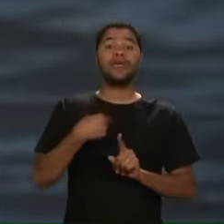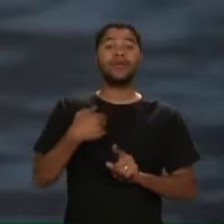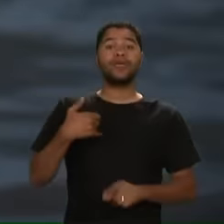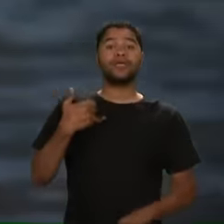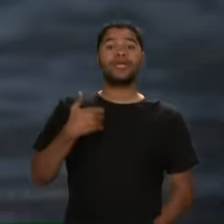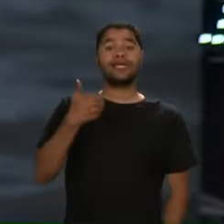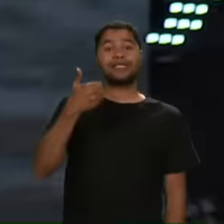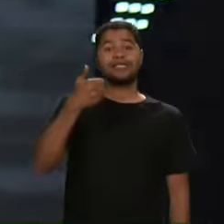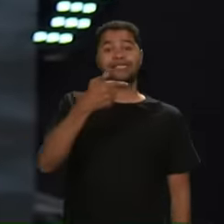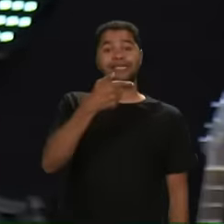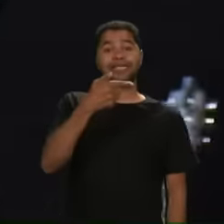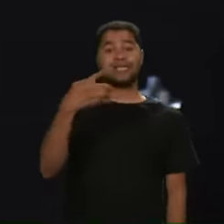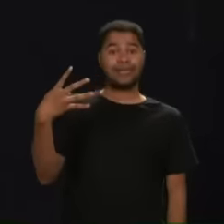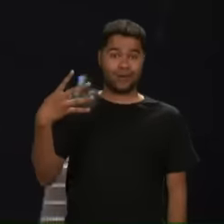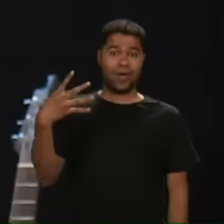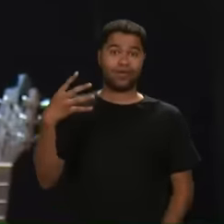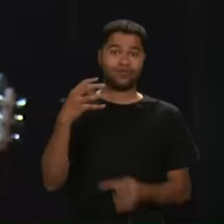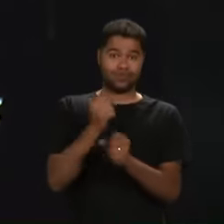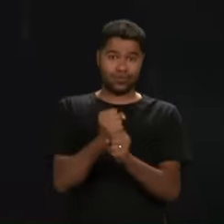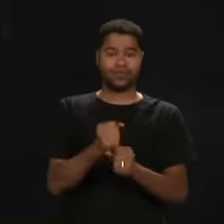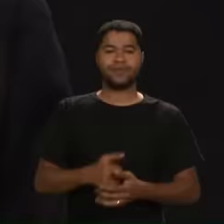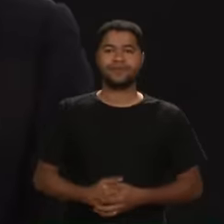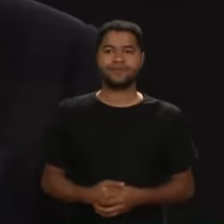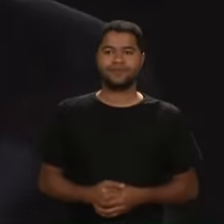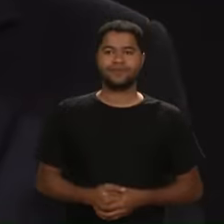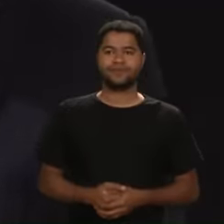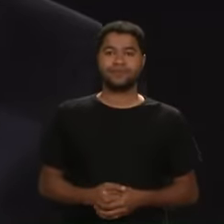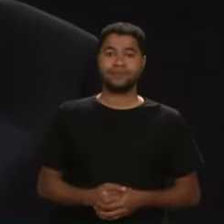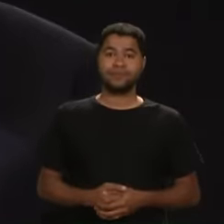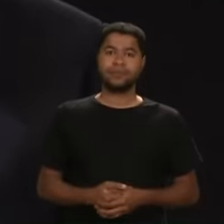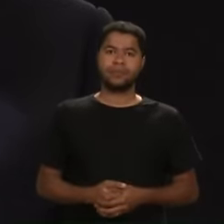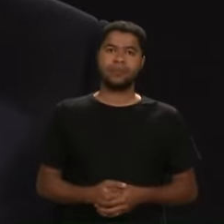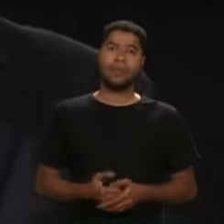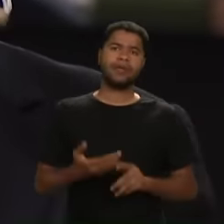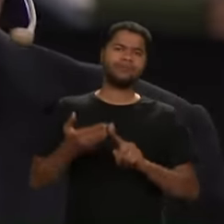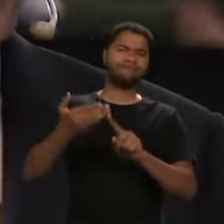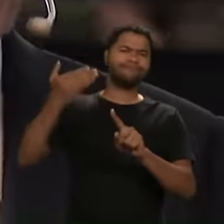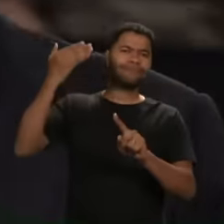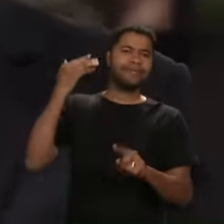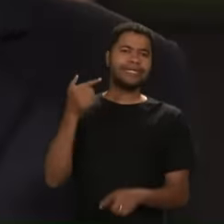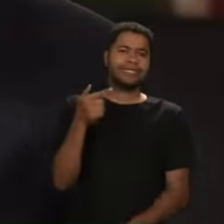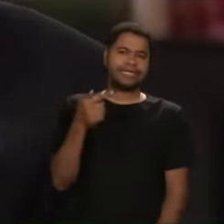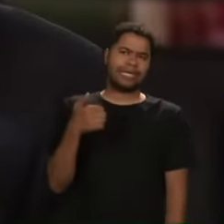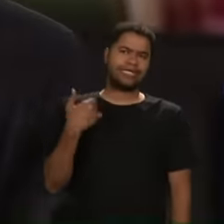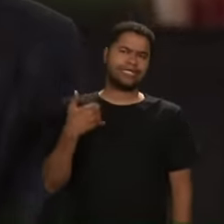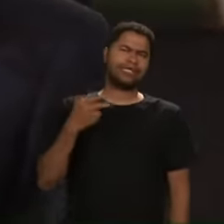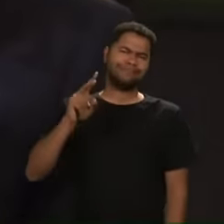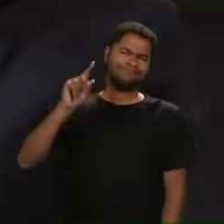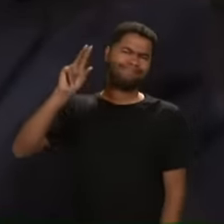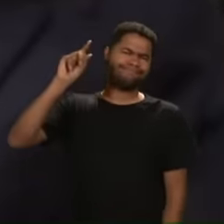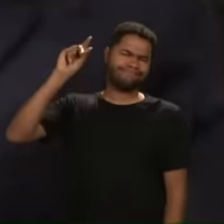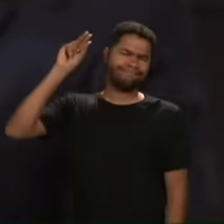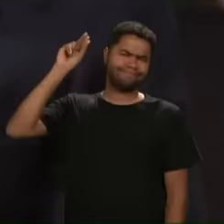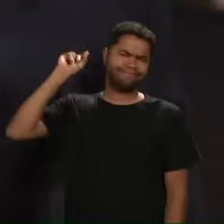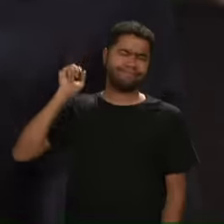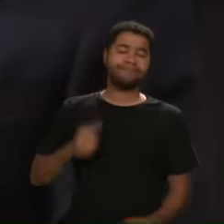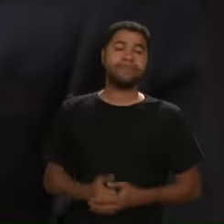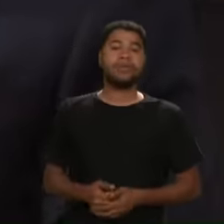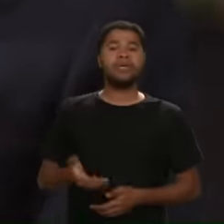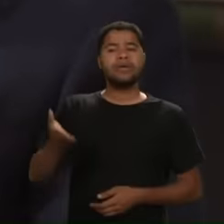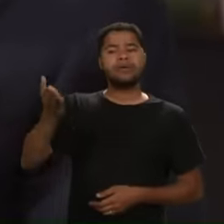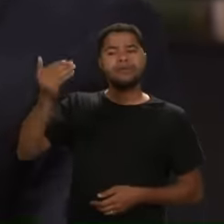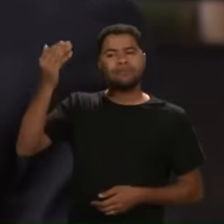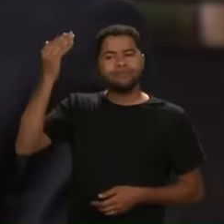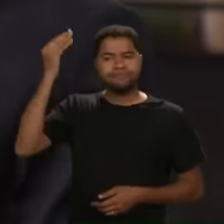Então só que eu Quando eu tinha sete anos Já faz bastante tempo E naquela